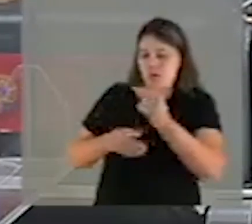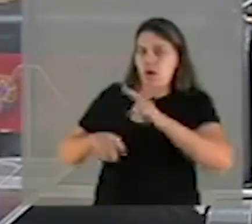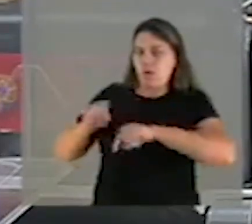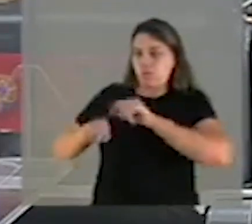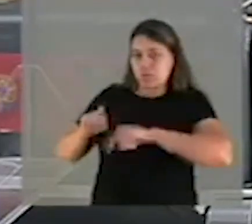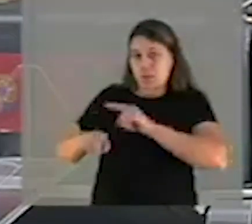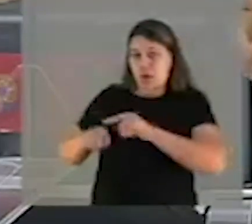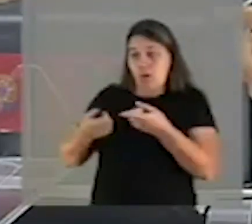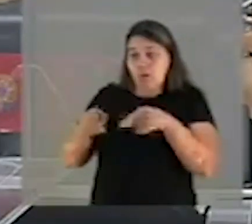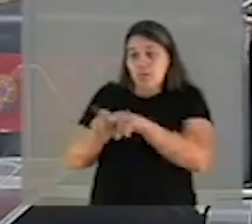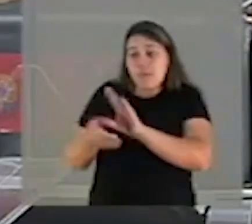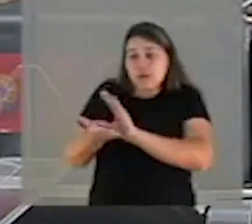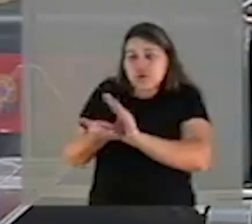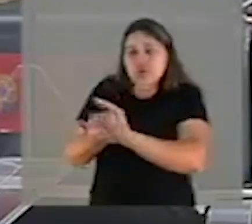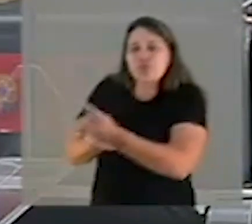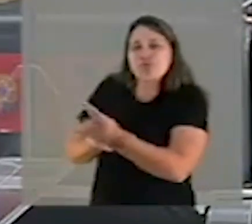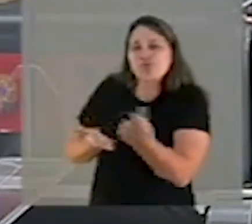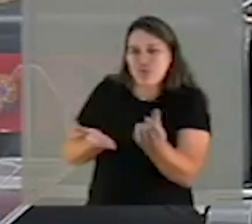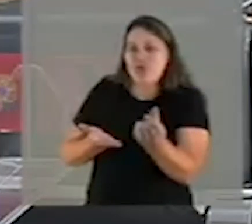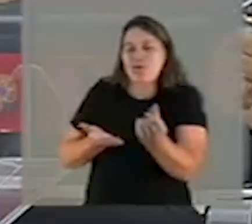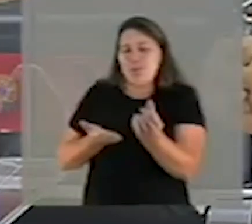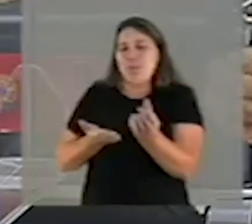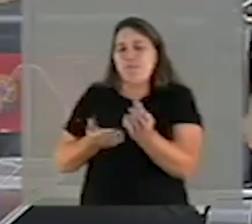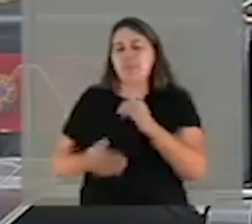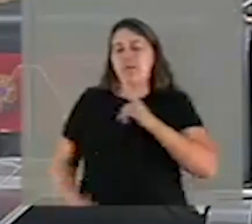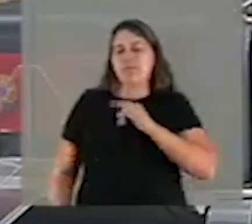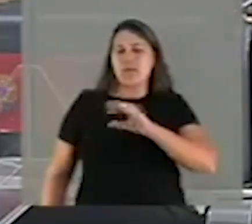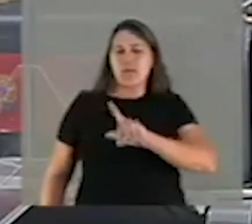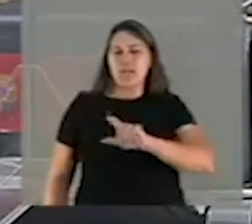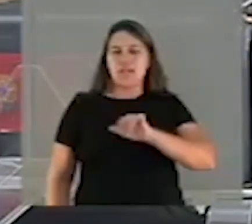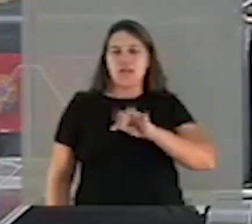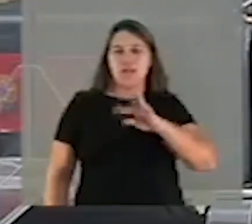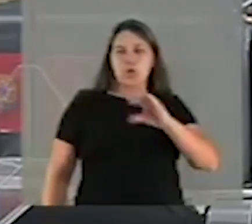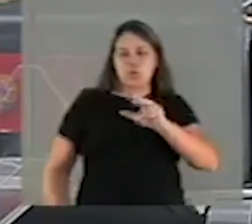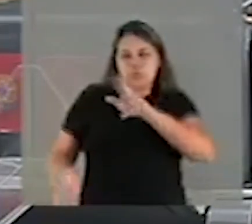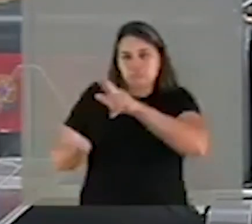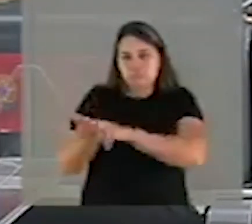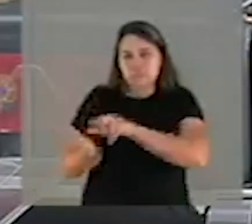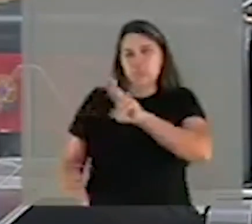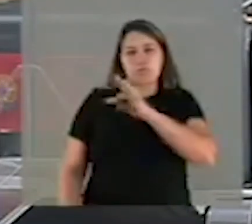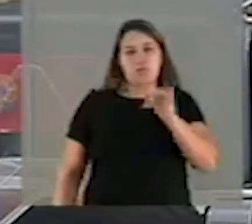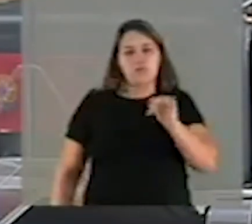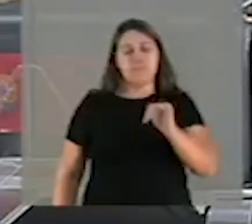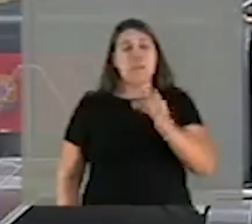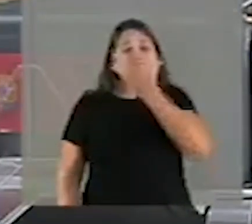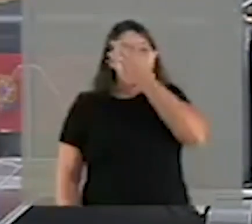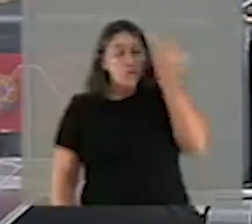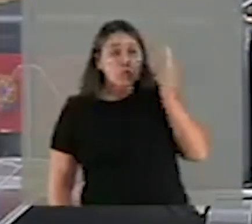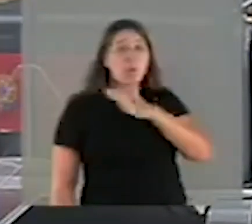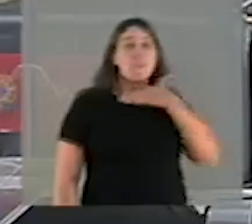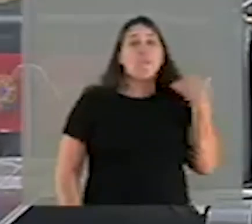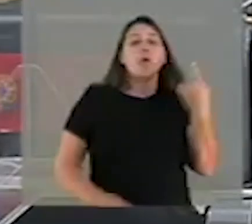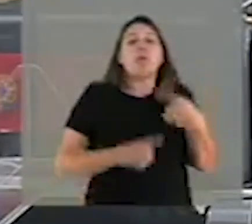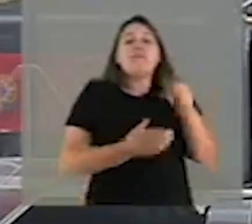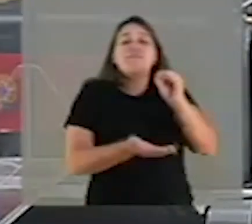e recursos para alocação de leitos de UTIs. Muitos morreram por falta de um